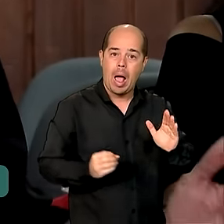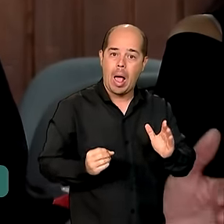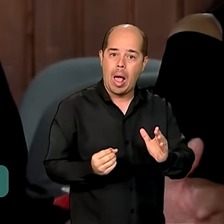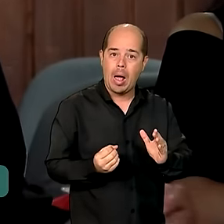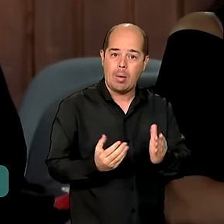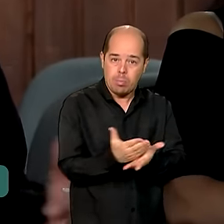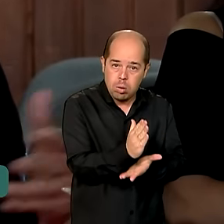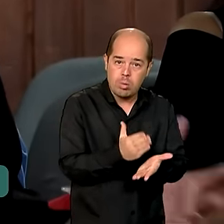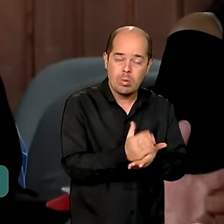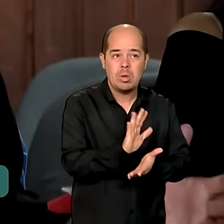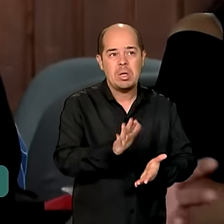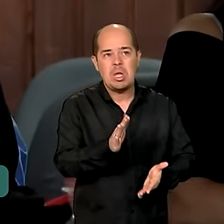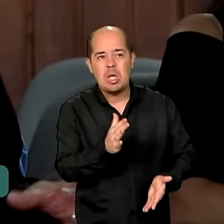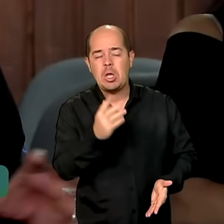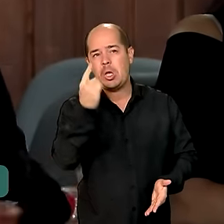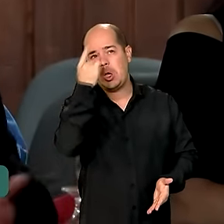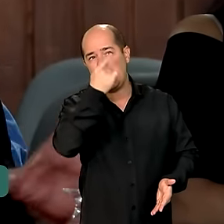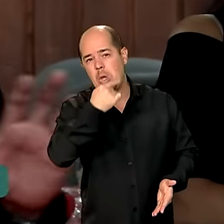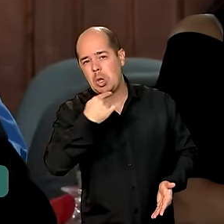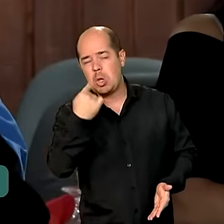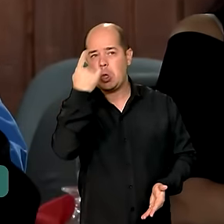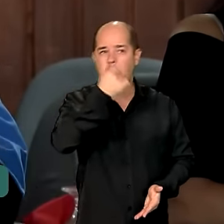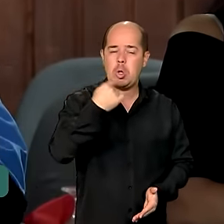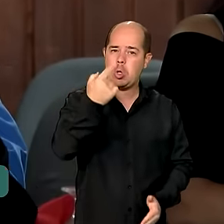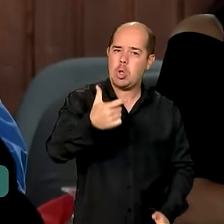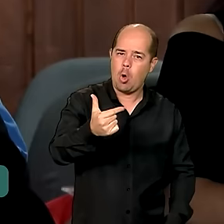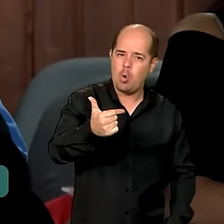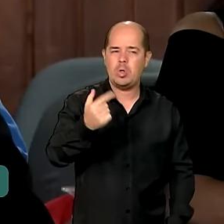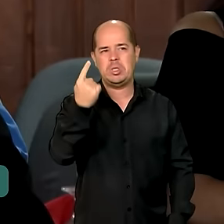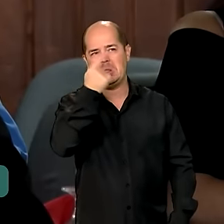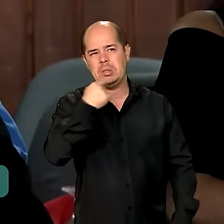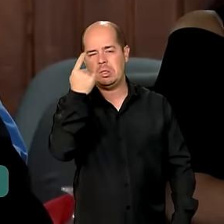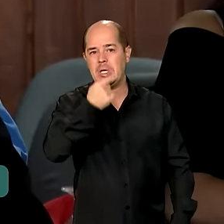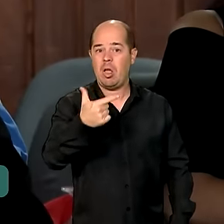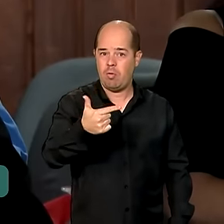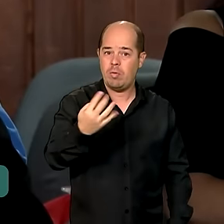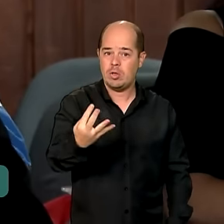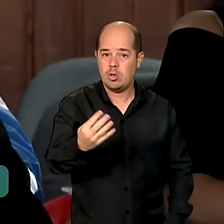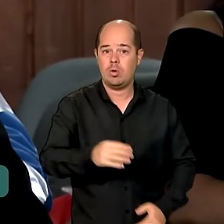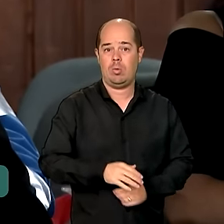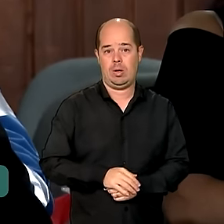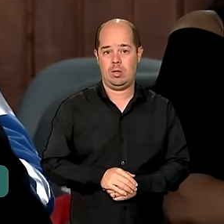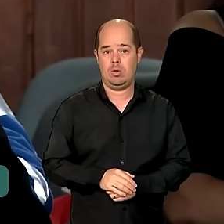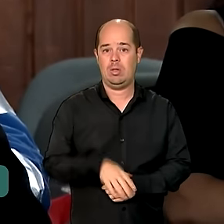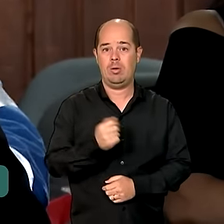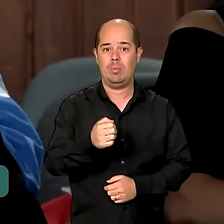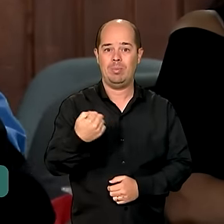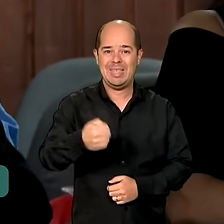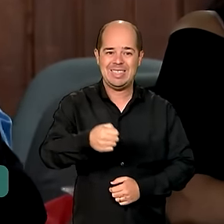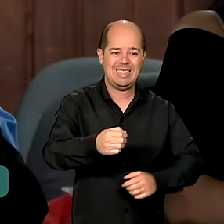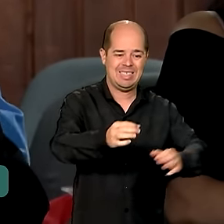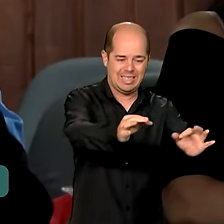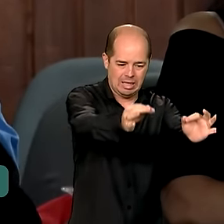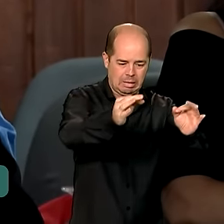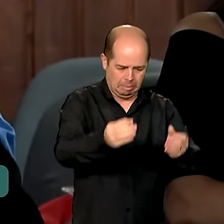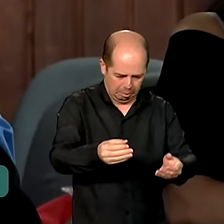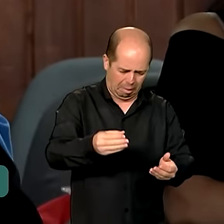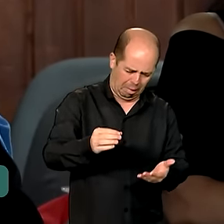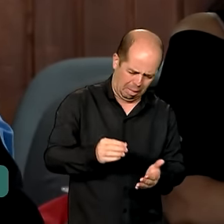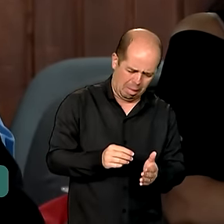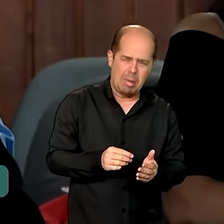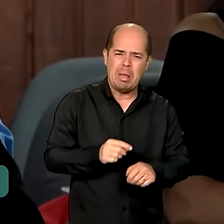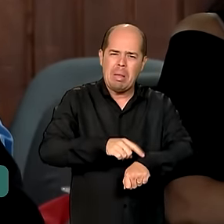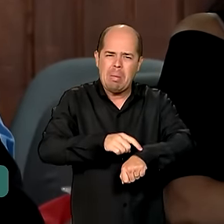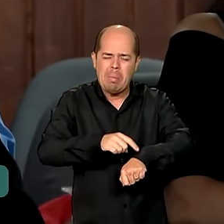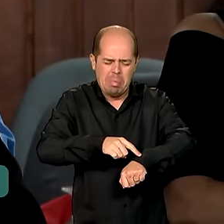elaboração, é mais rápido até, sem diligência nenhuma, se aprova muito rápido. Então, nós chegamos a 110 milhões